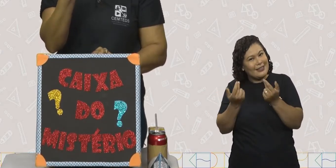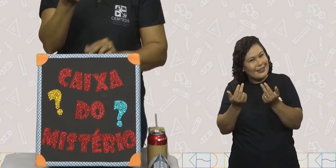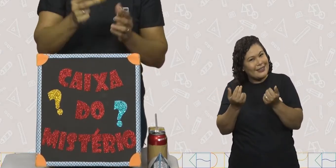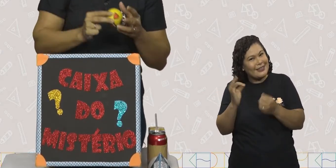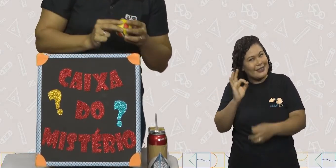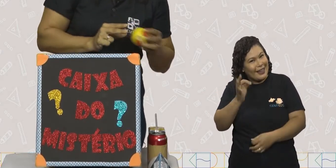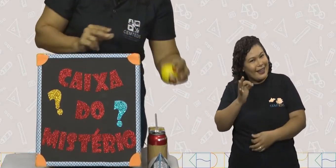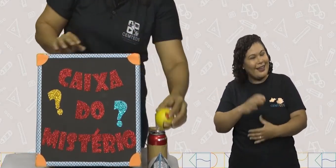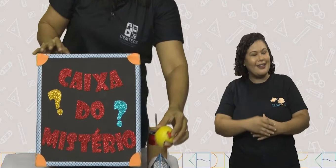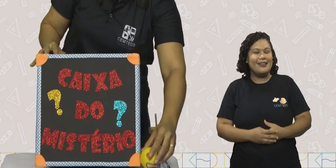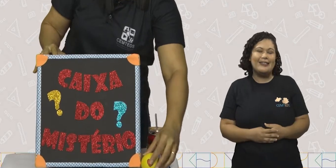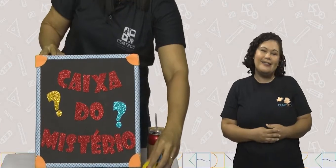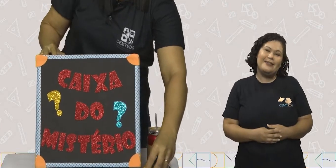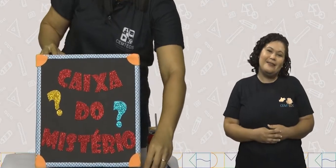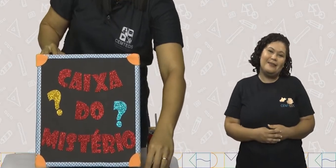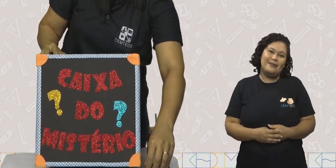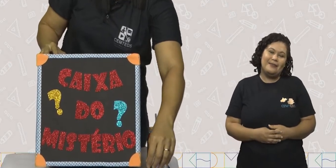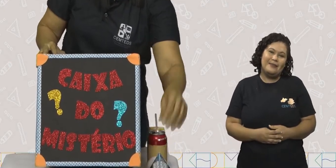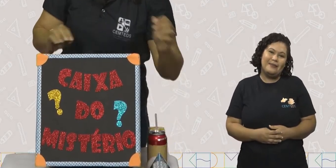bem.